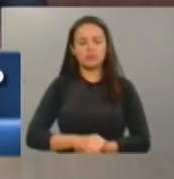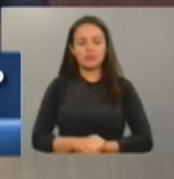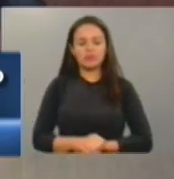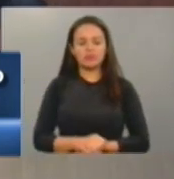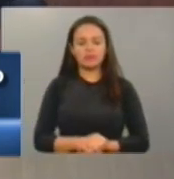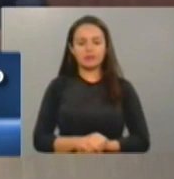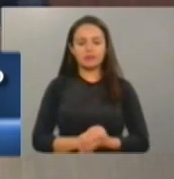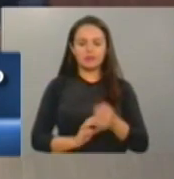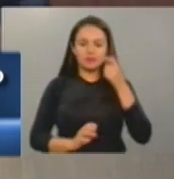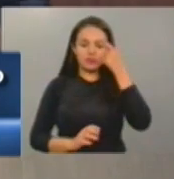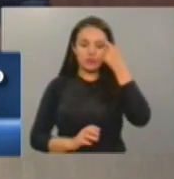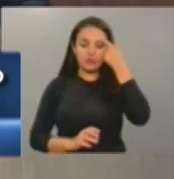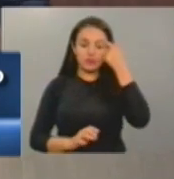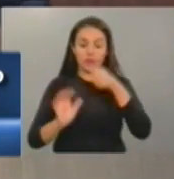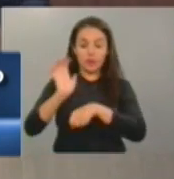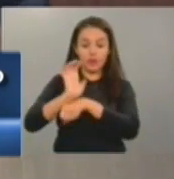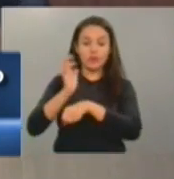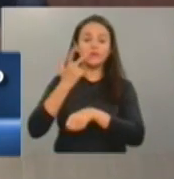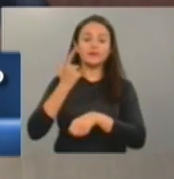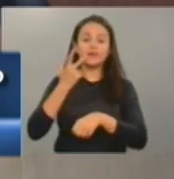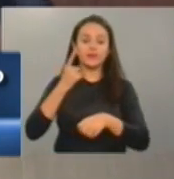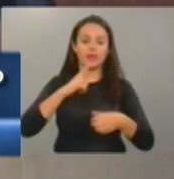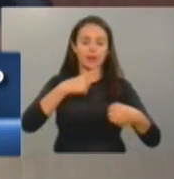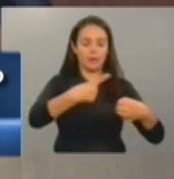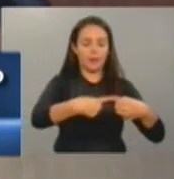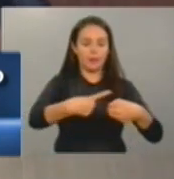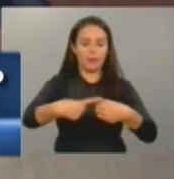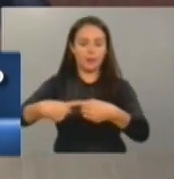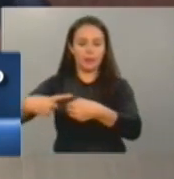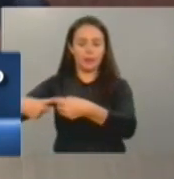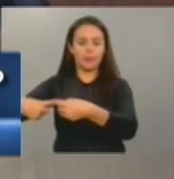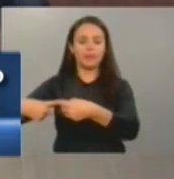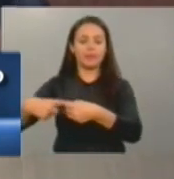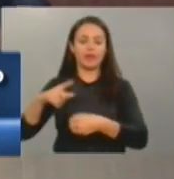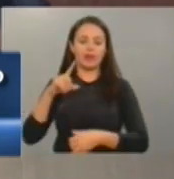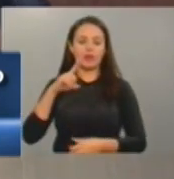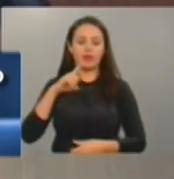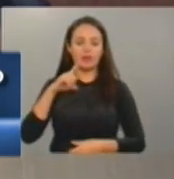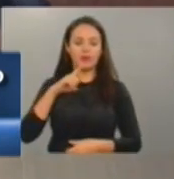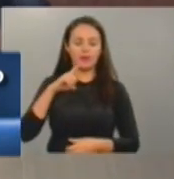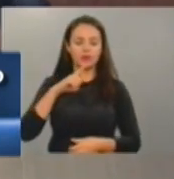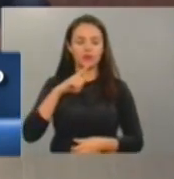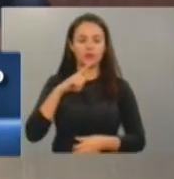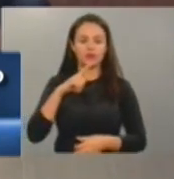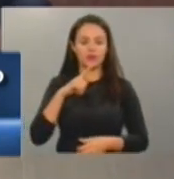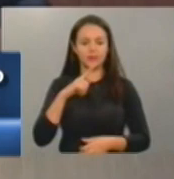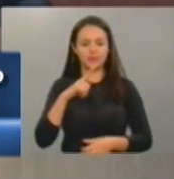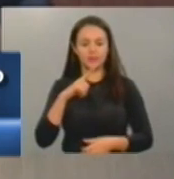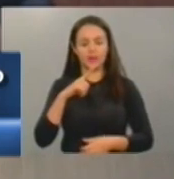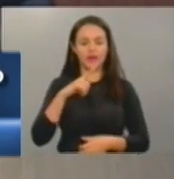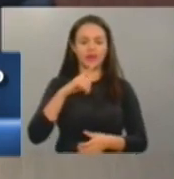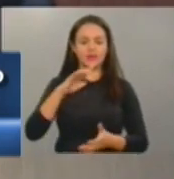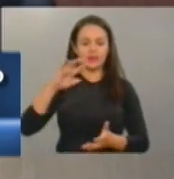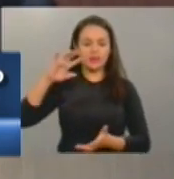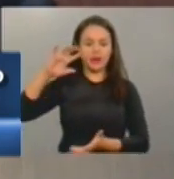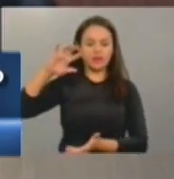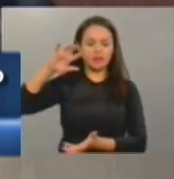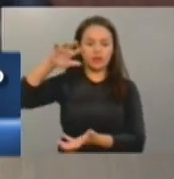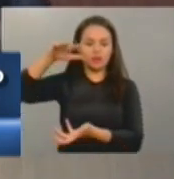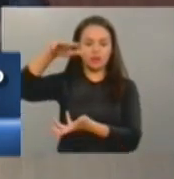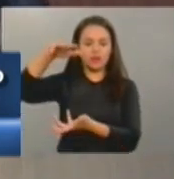Todo o interior do Estado do Ceará foi cortado por adutoras. Política que começou no governo passado,